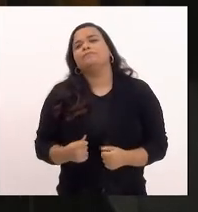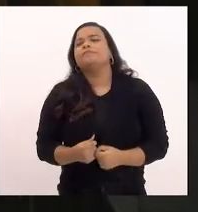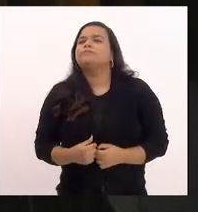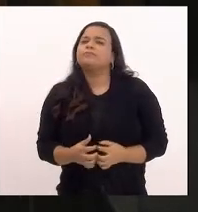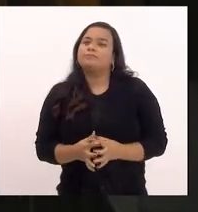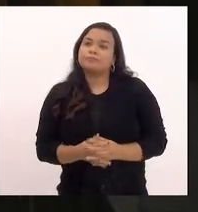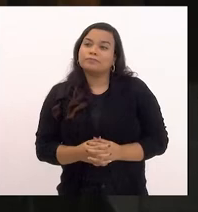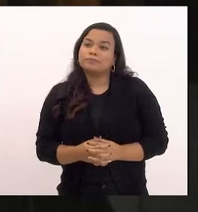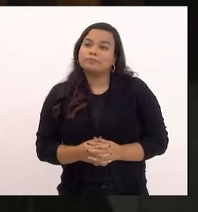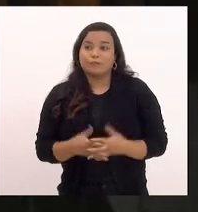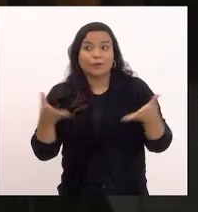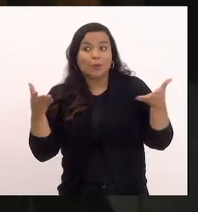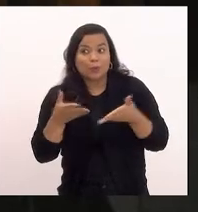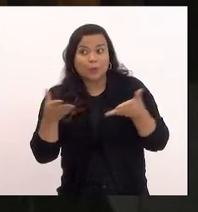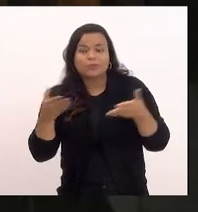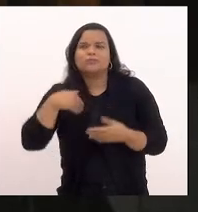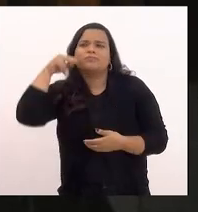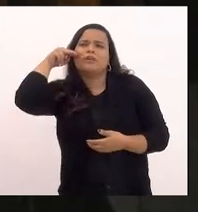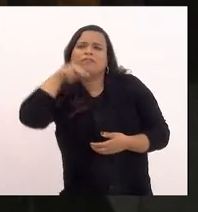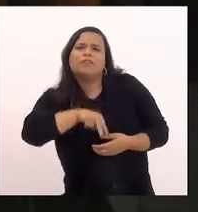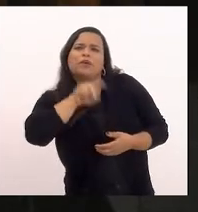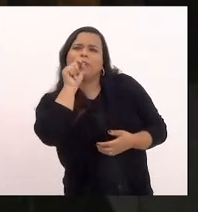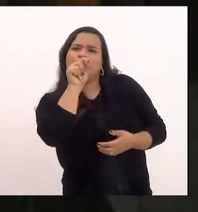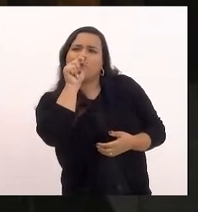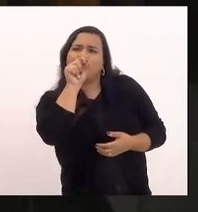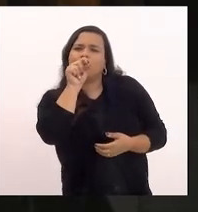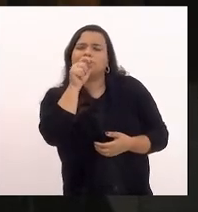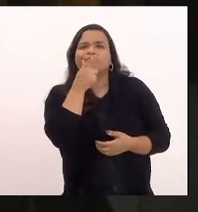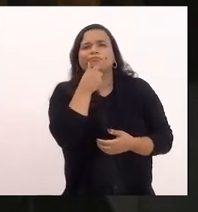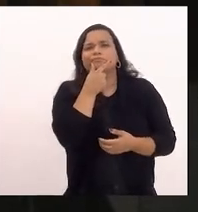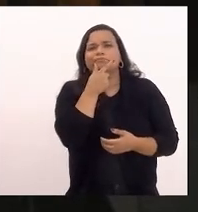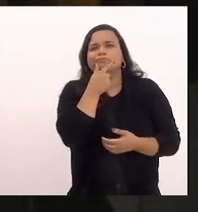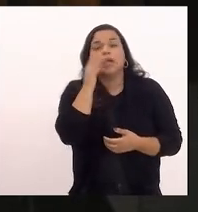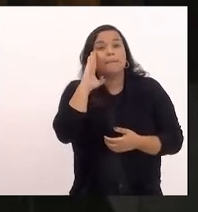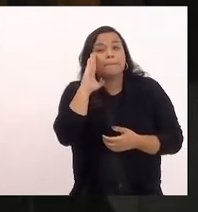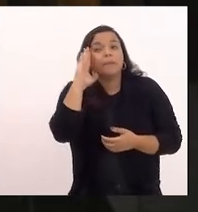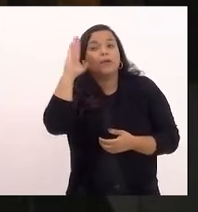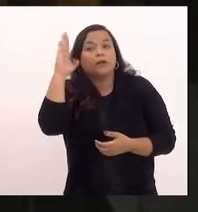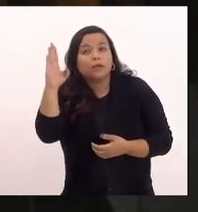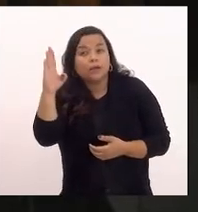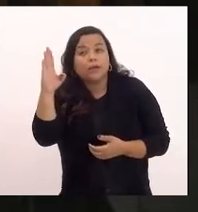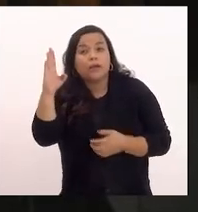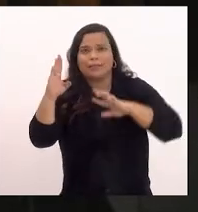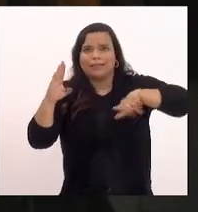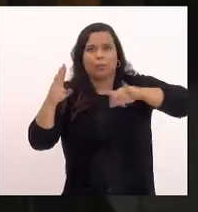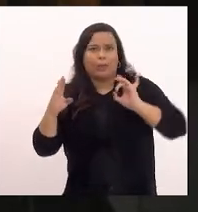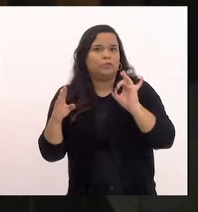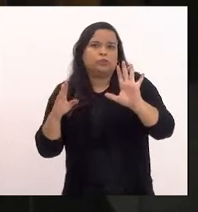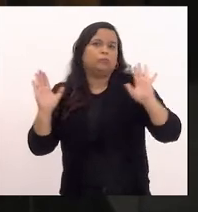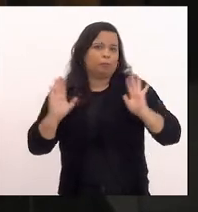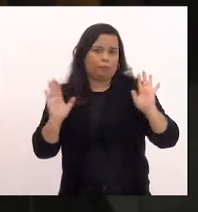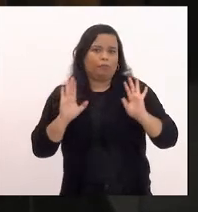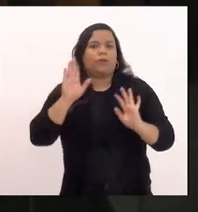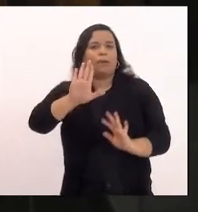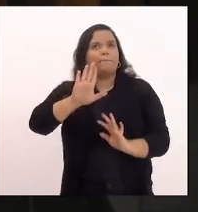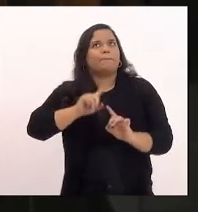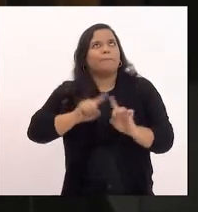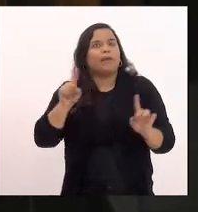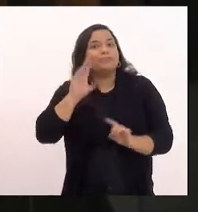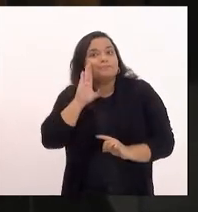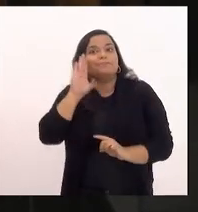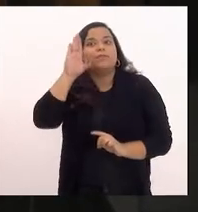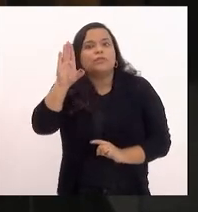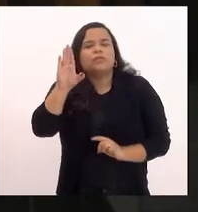hoje eu verifico principalmente mas não só o